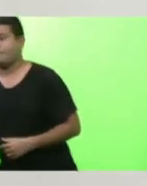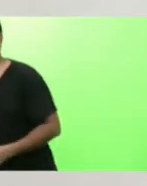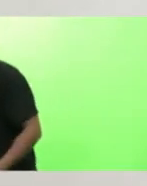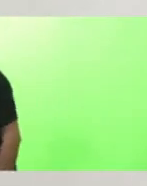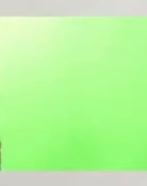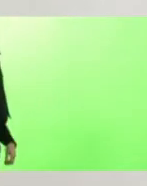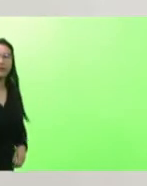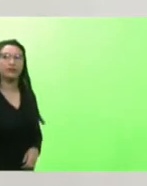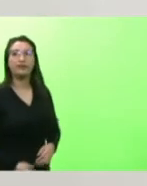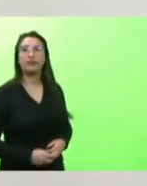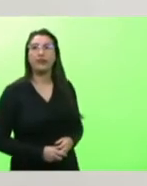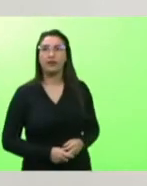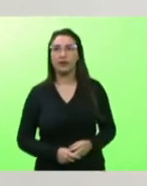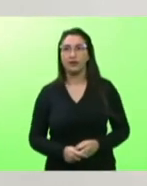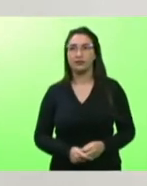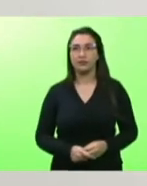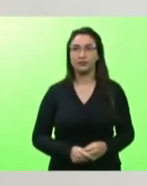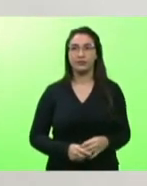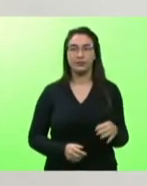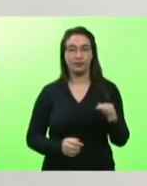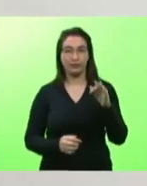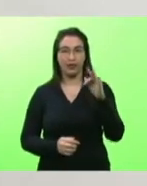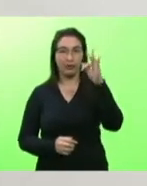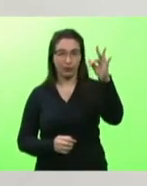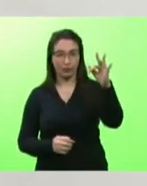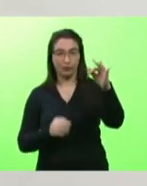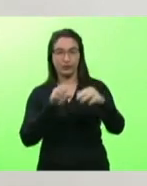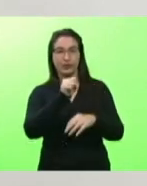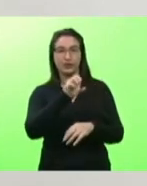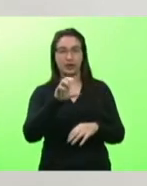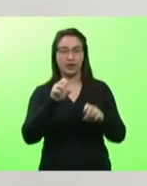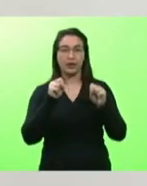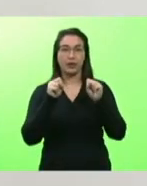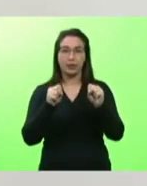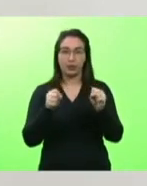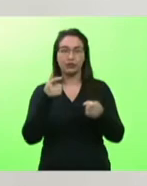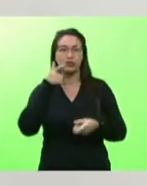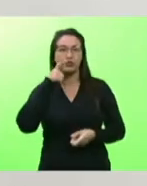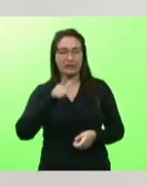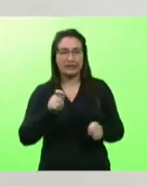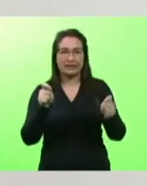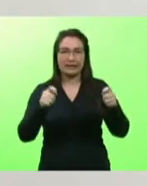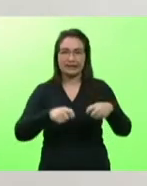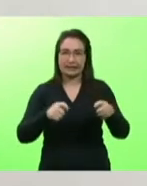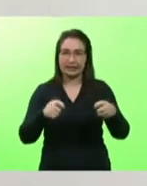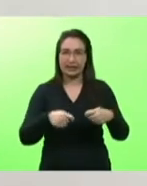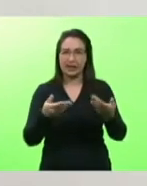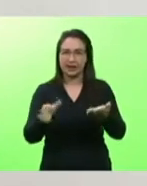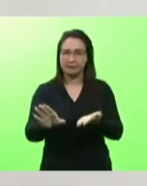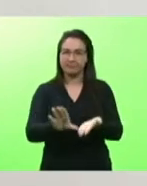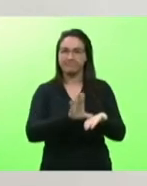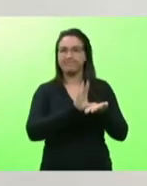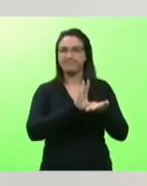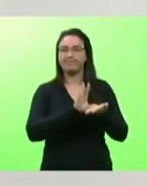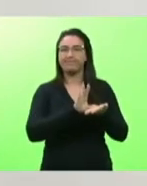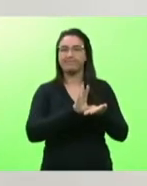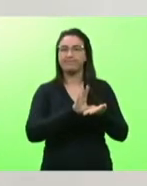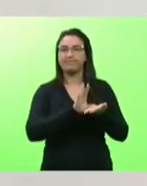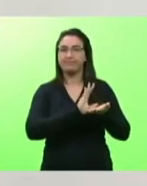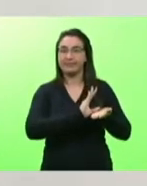o estado de Santa Catarina possa ser compensado desses recursos que está colocando